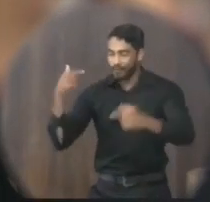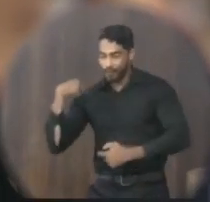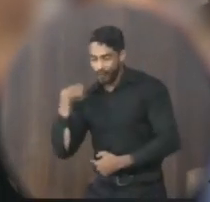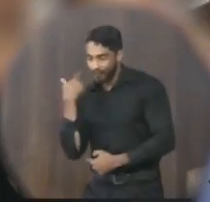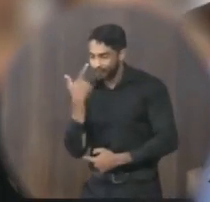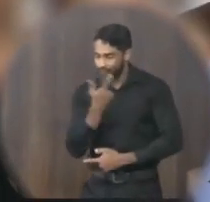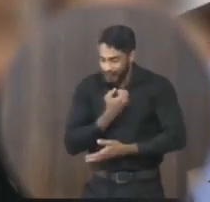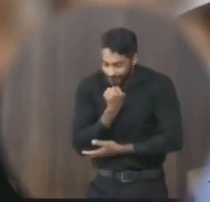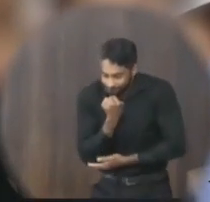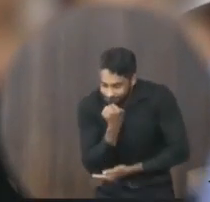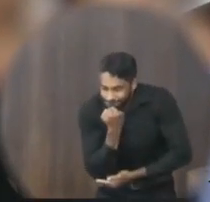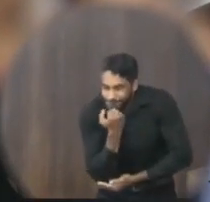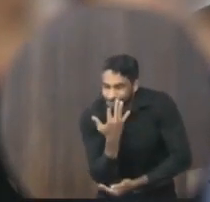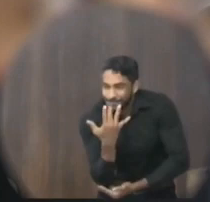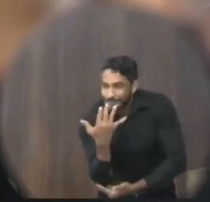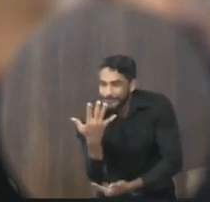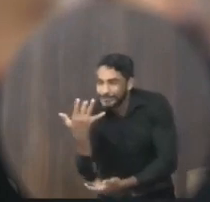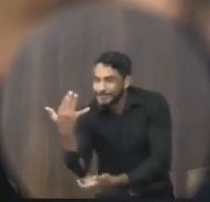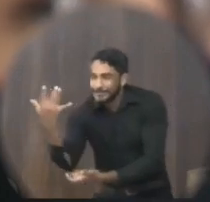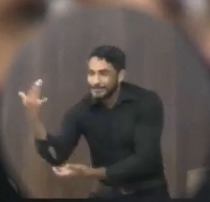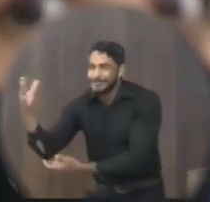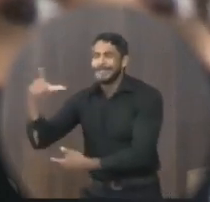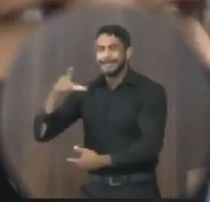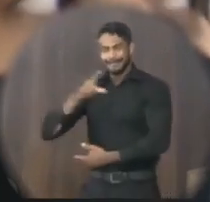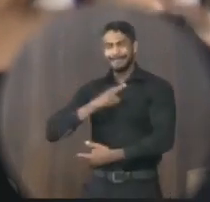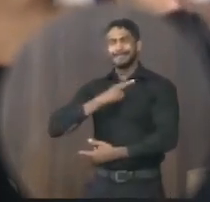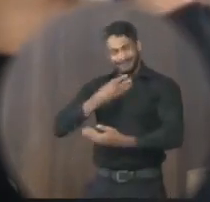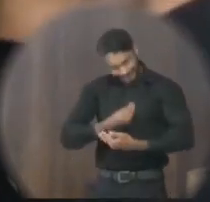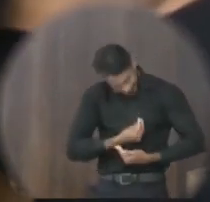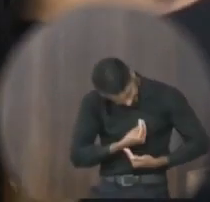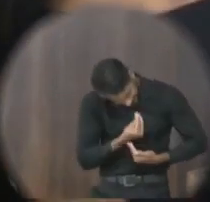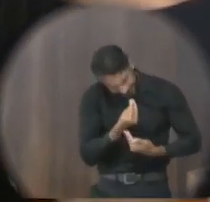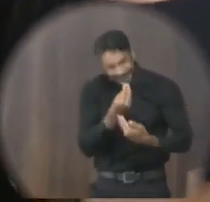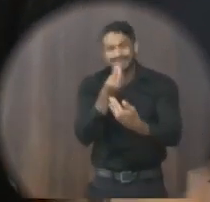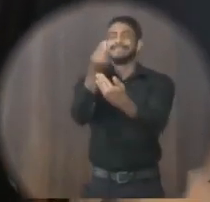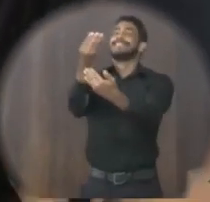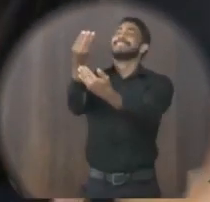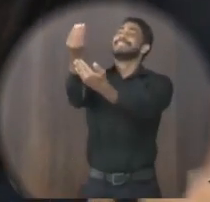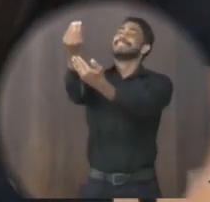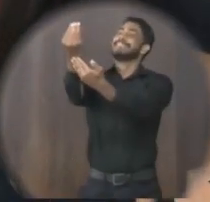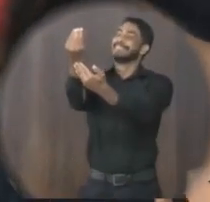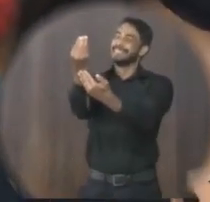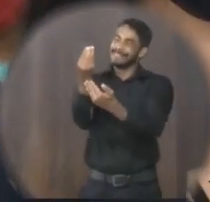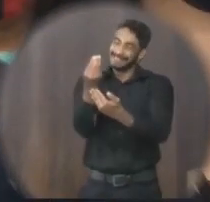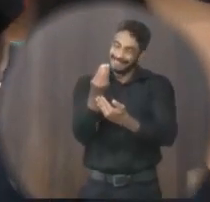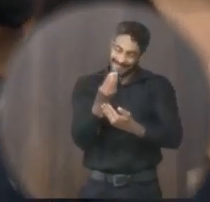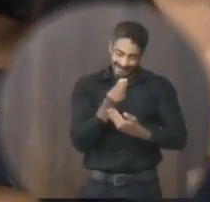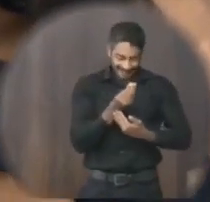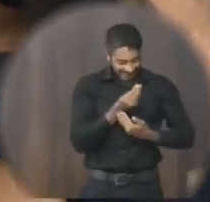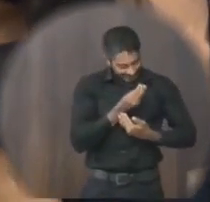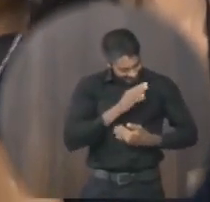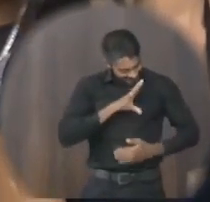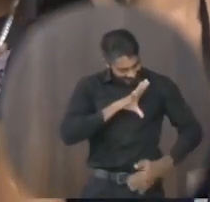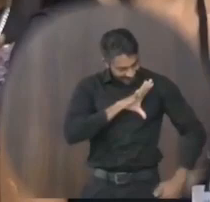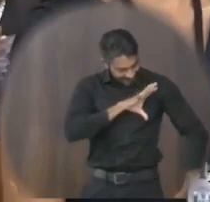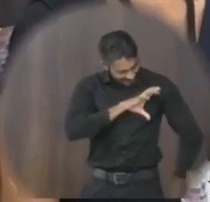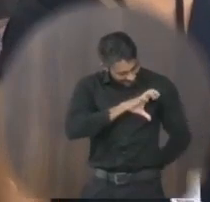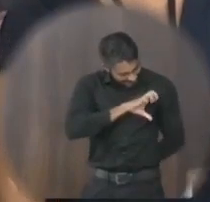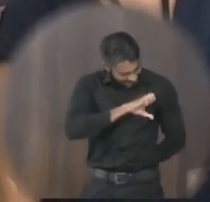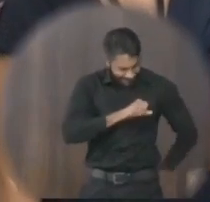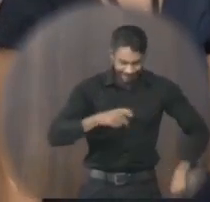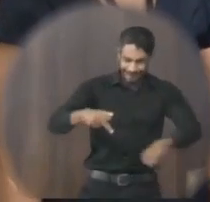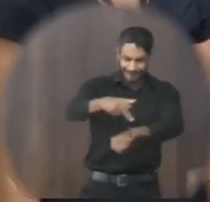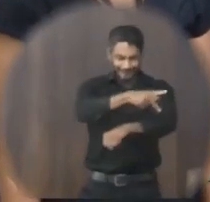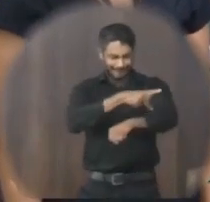cores Nossos gostos têm mais vida Nossa vida no teu seio